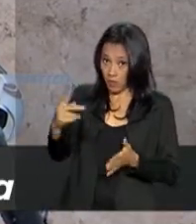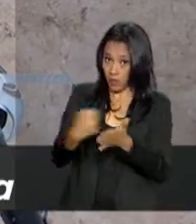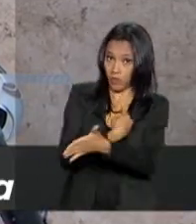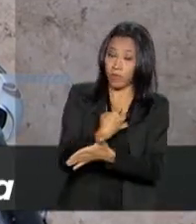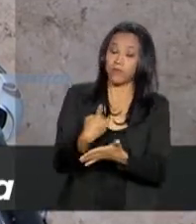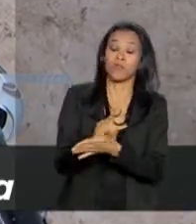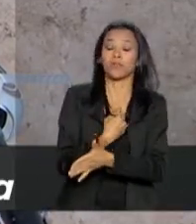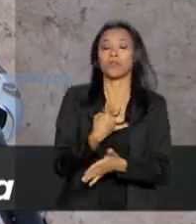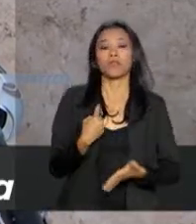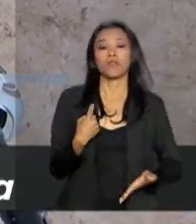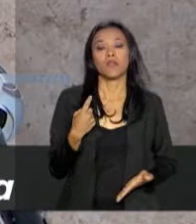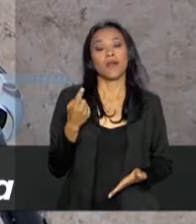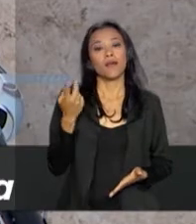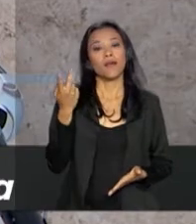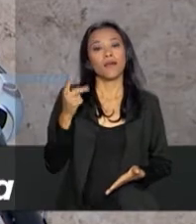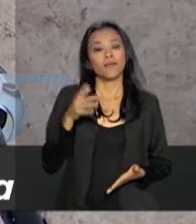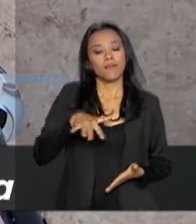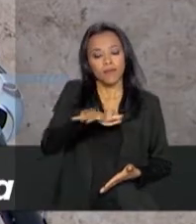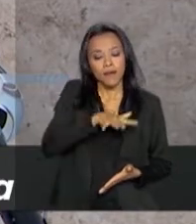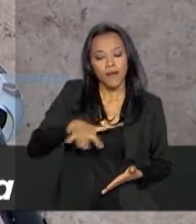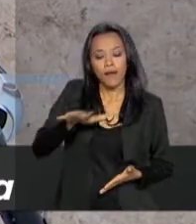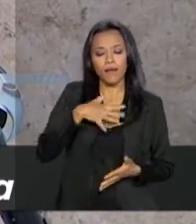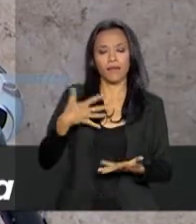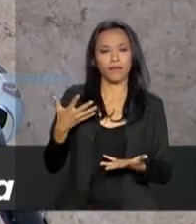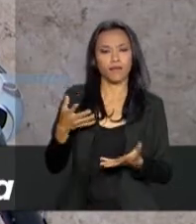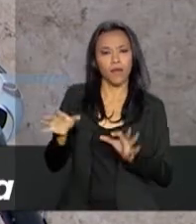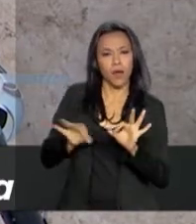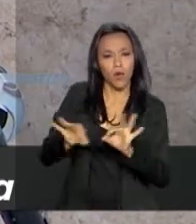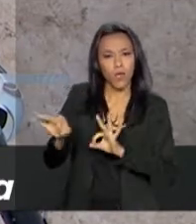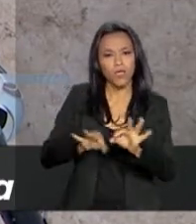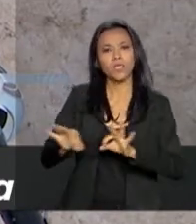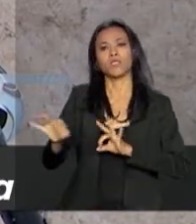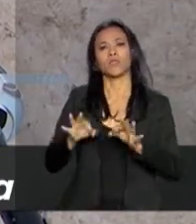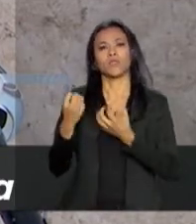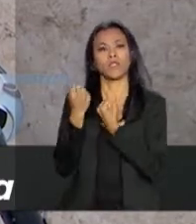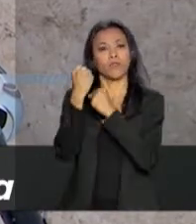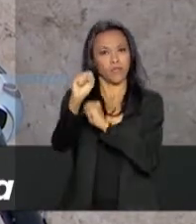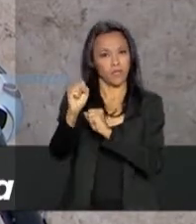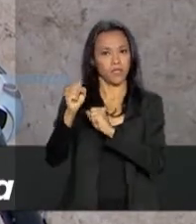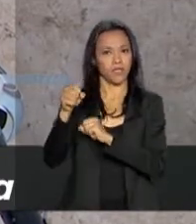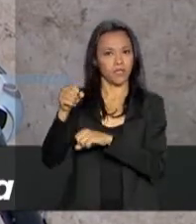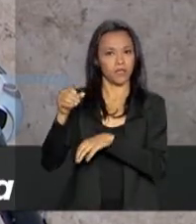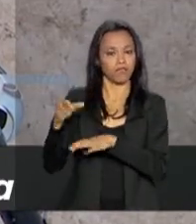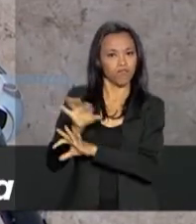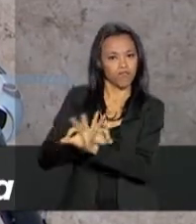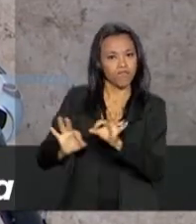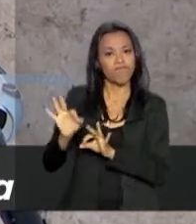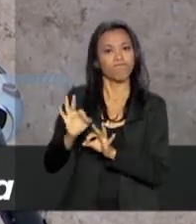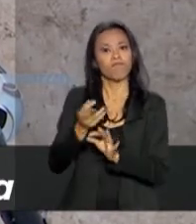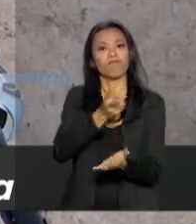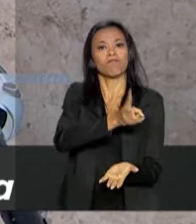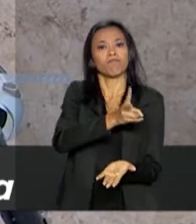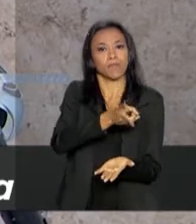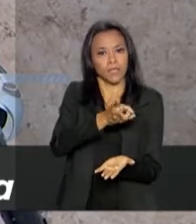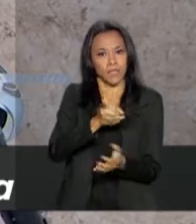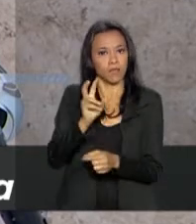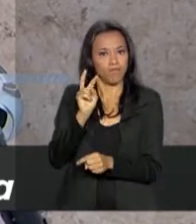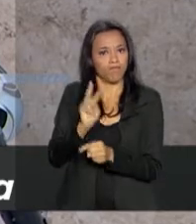na parte operacional e na estrutura de defesa, a nossa, as relações de defesa, elas estão preservadas.